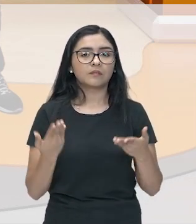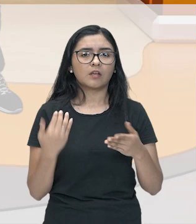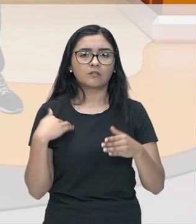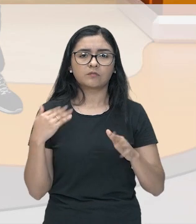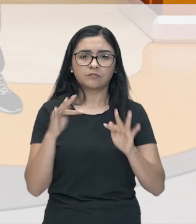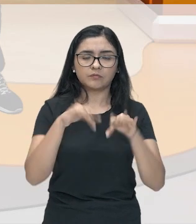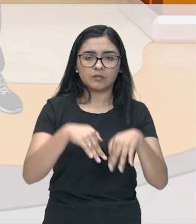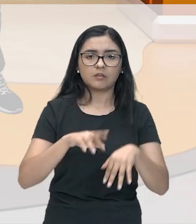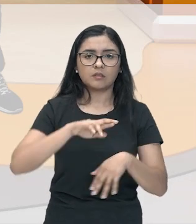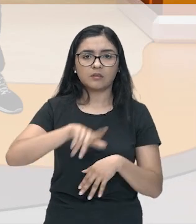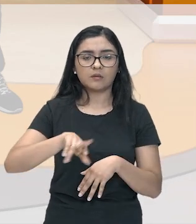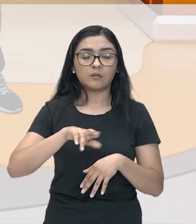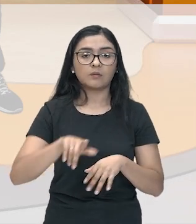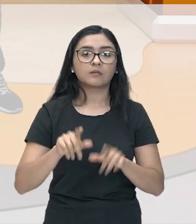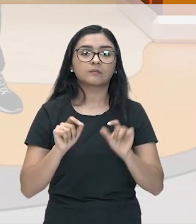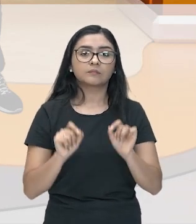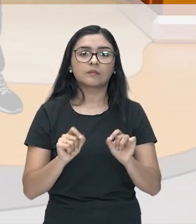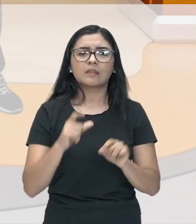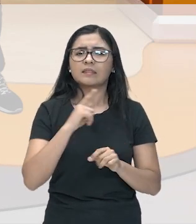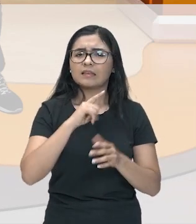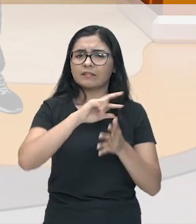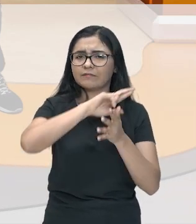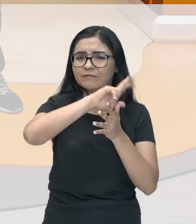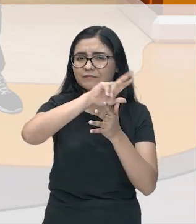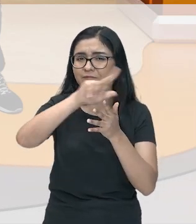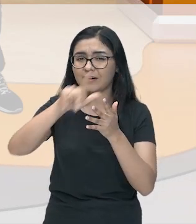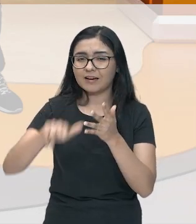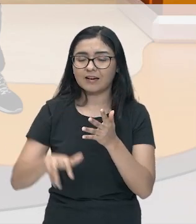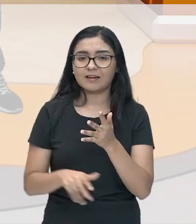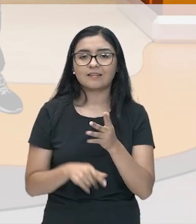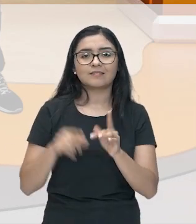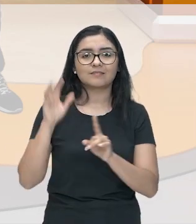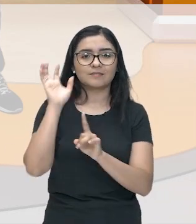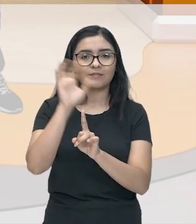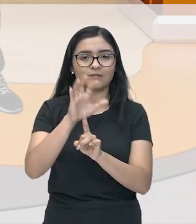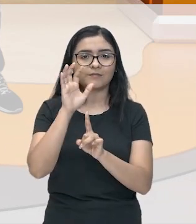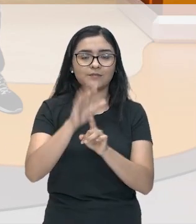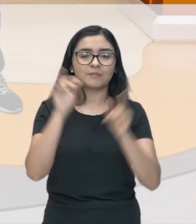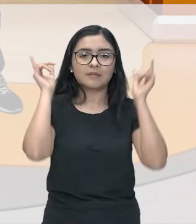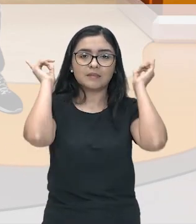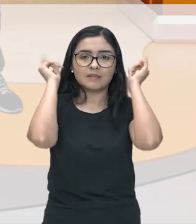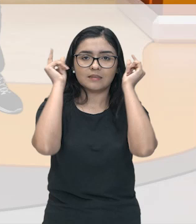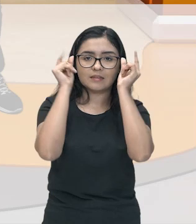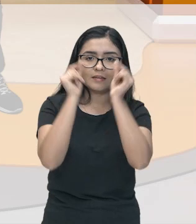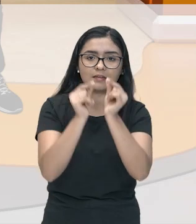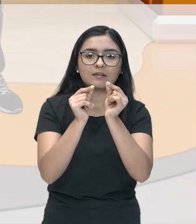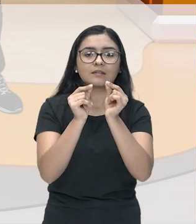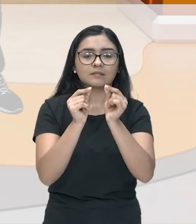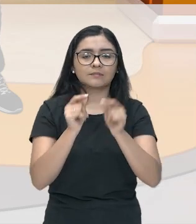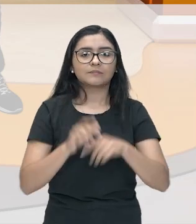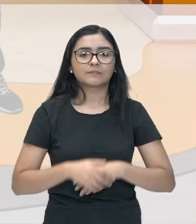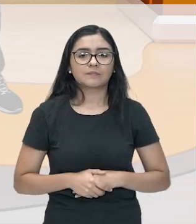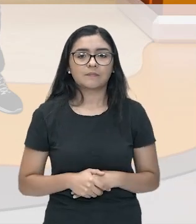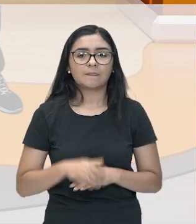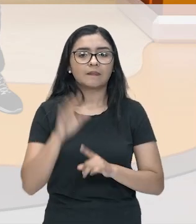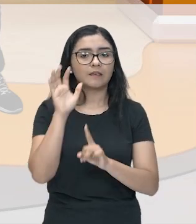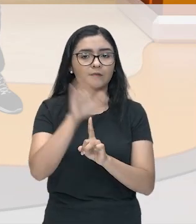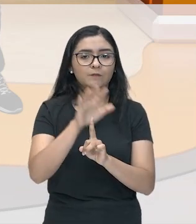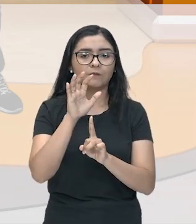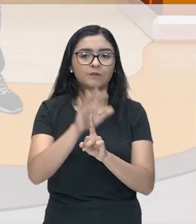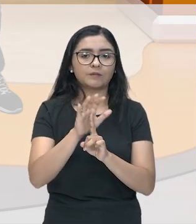a isso, tá? Ufa, e temos muita influência da Grécia e dessa influência clássica